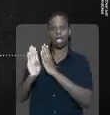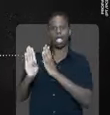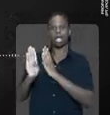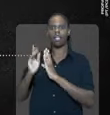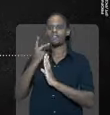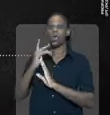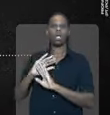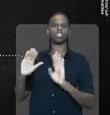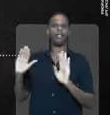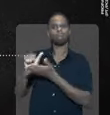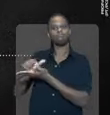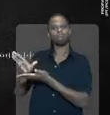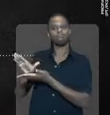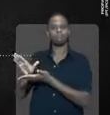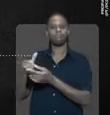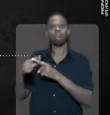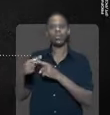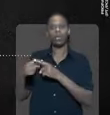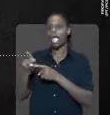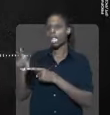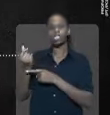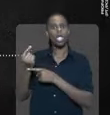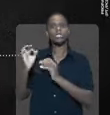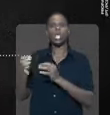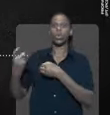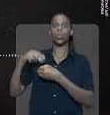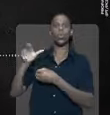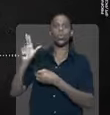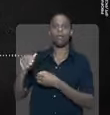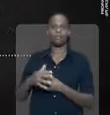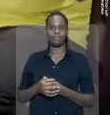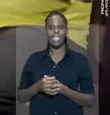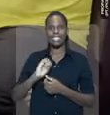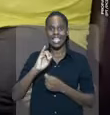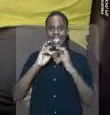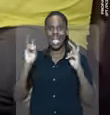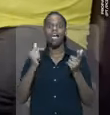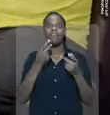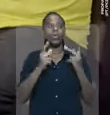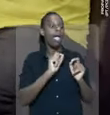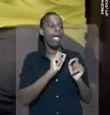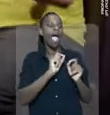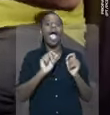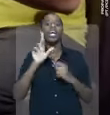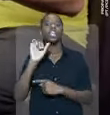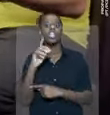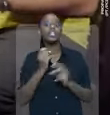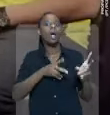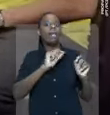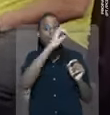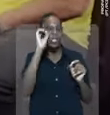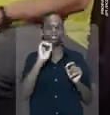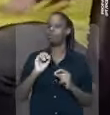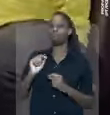pegou e falou, chega, pode tirar ele. Porque ele nunca me devolve o dinheiro certo. Se gritaram, pega a rachadinha, não sobra um.